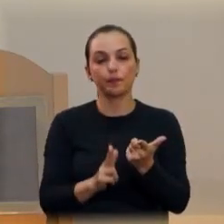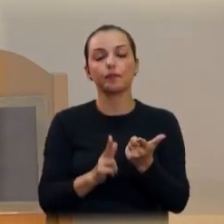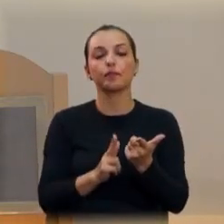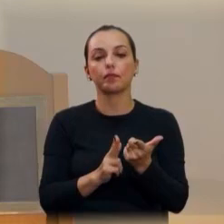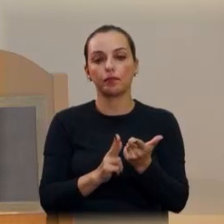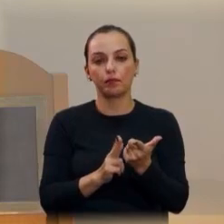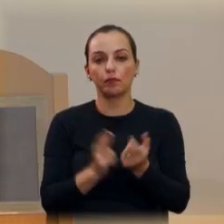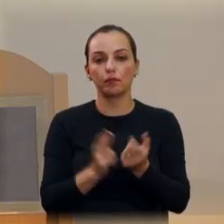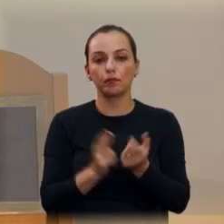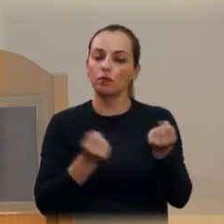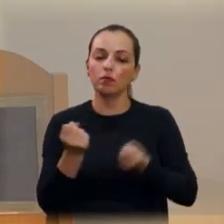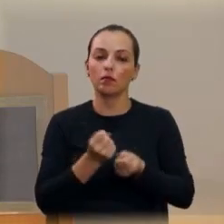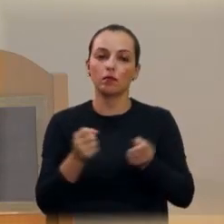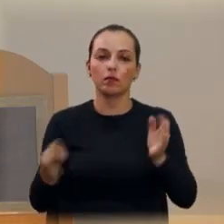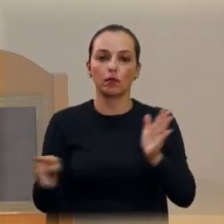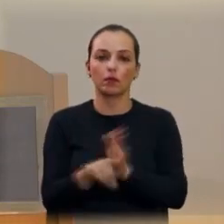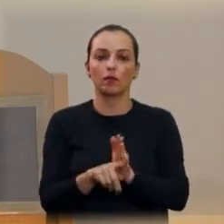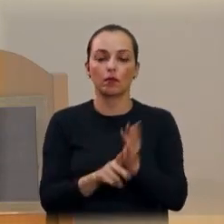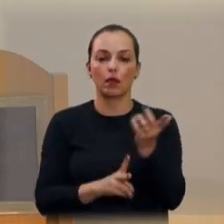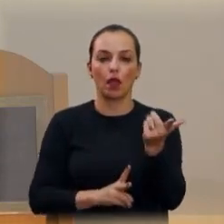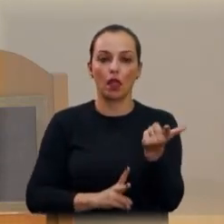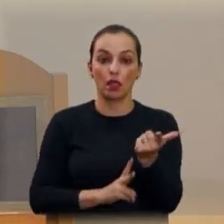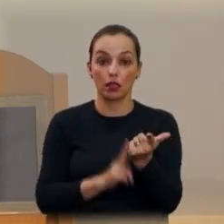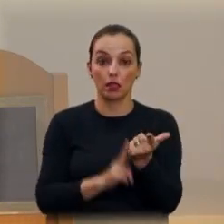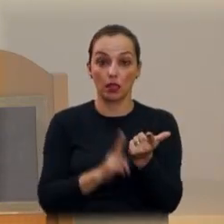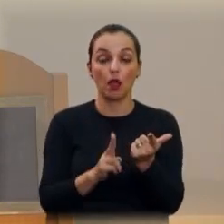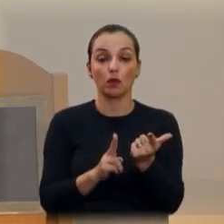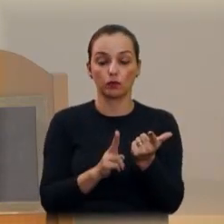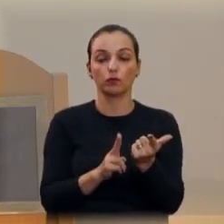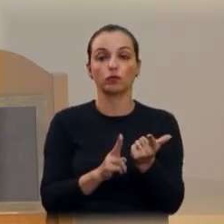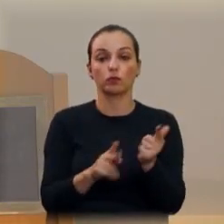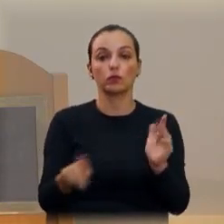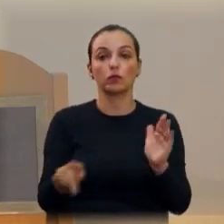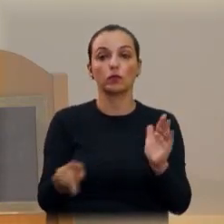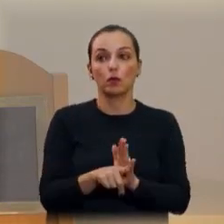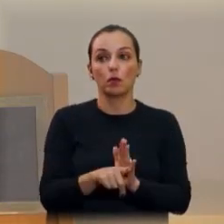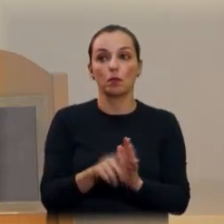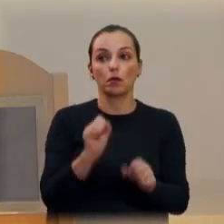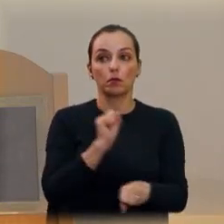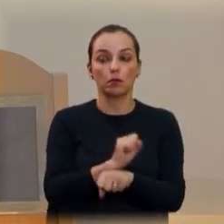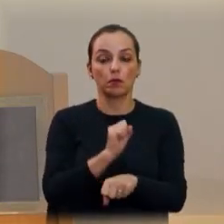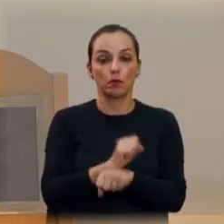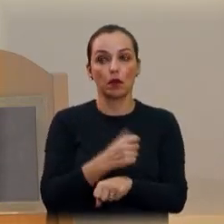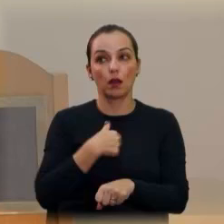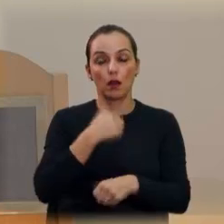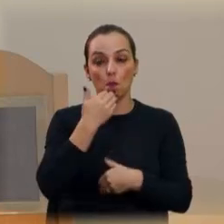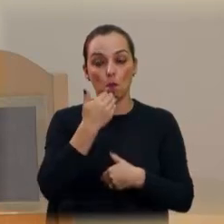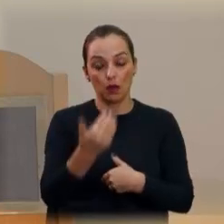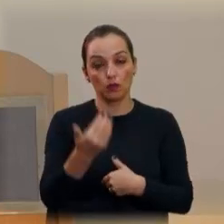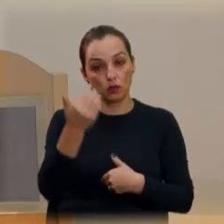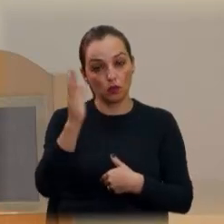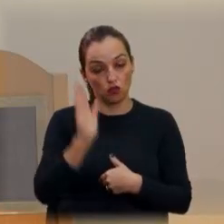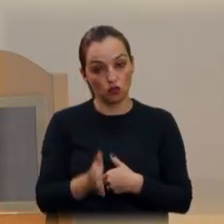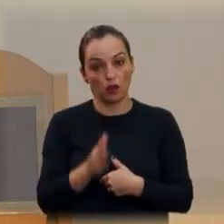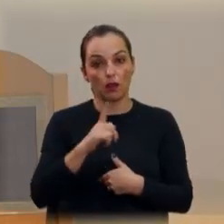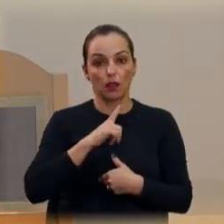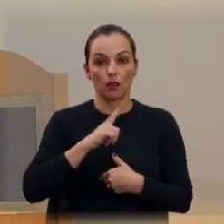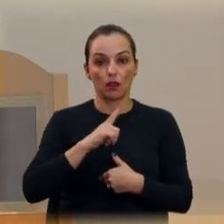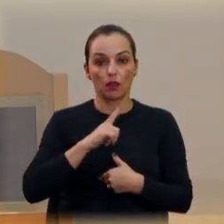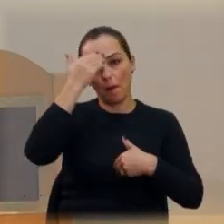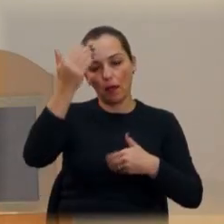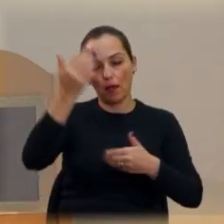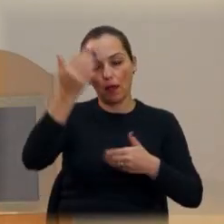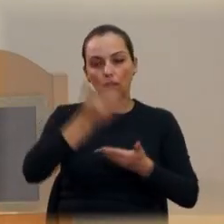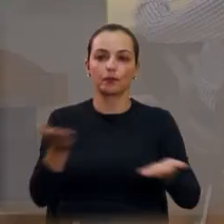para estar ajudando aí que o Castramove está parado e eu já pedi para destinar também para o Castramove. Muito